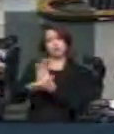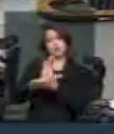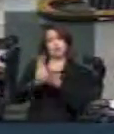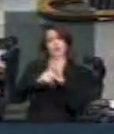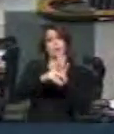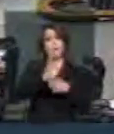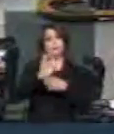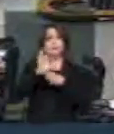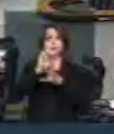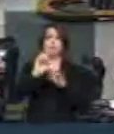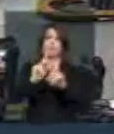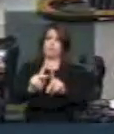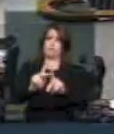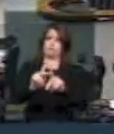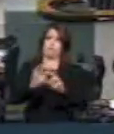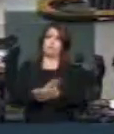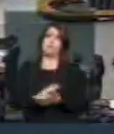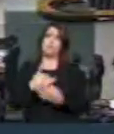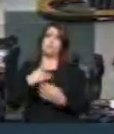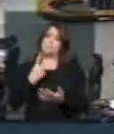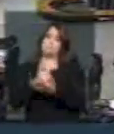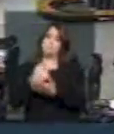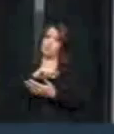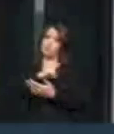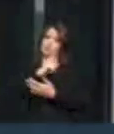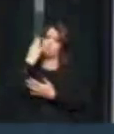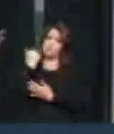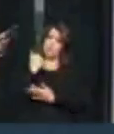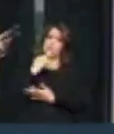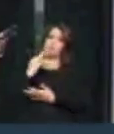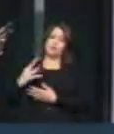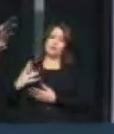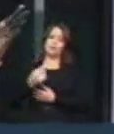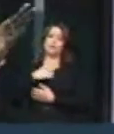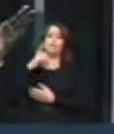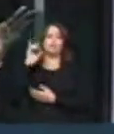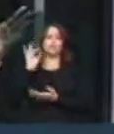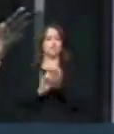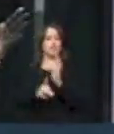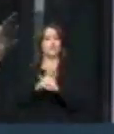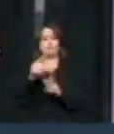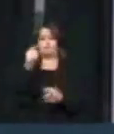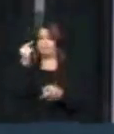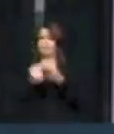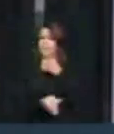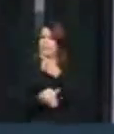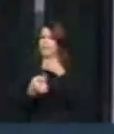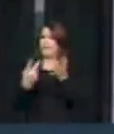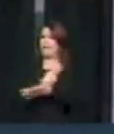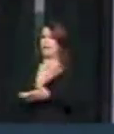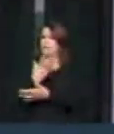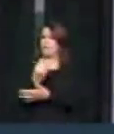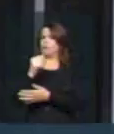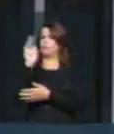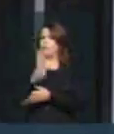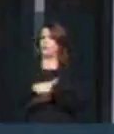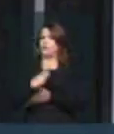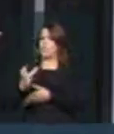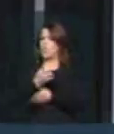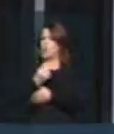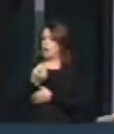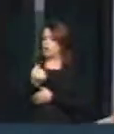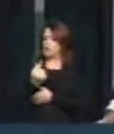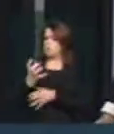estados. Até porque todos nós reconhecemos que há, de fato, uma injustiça tributária no Brasil. Mas a